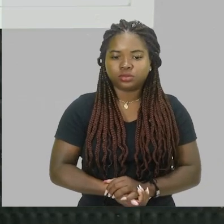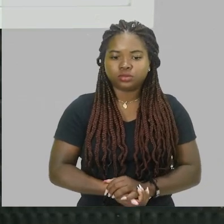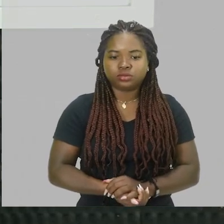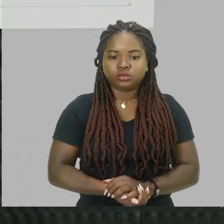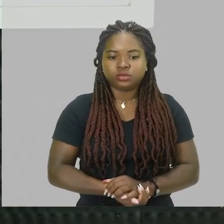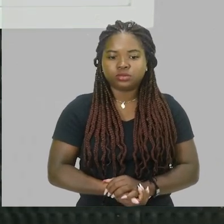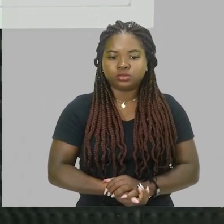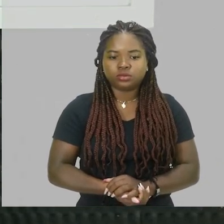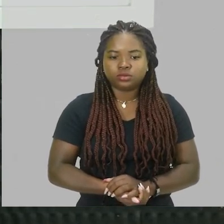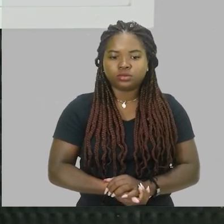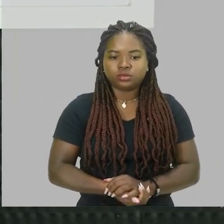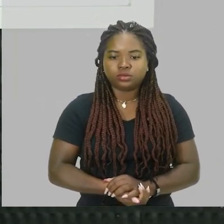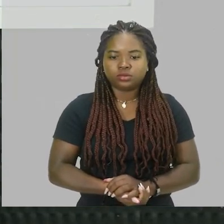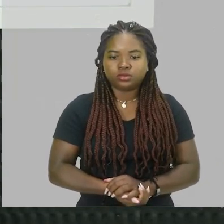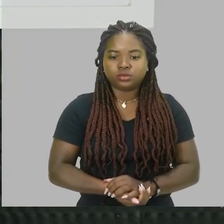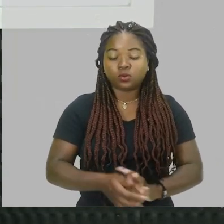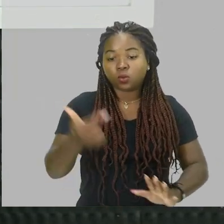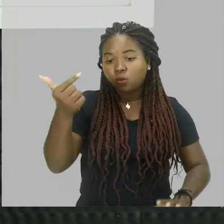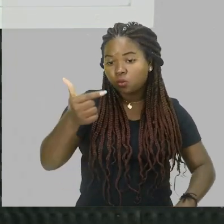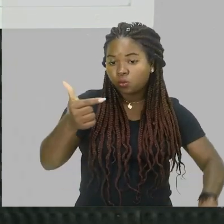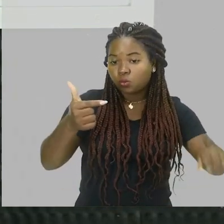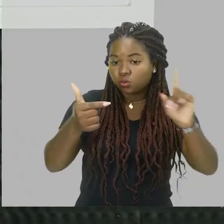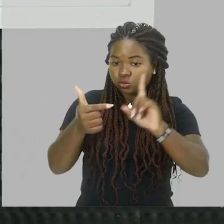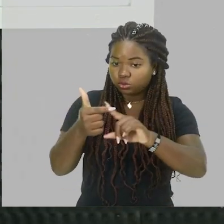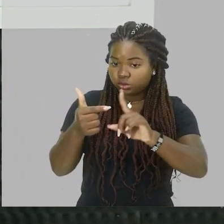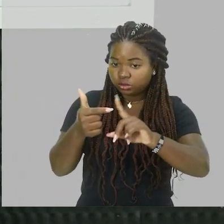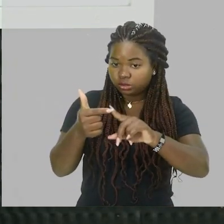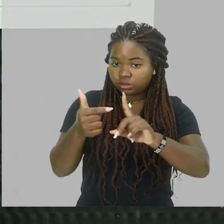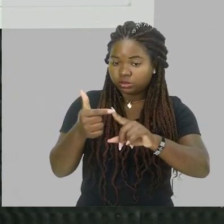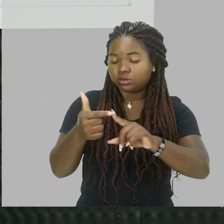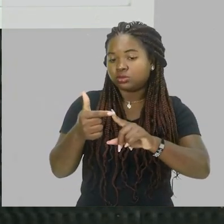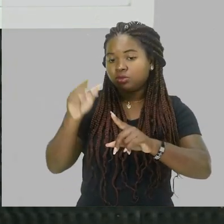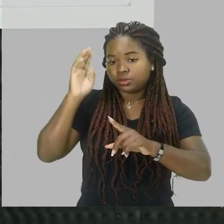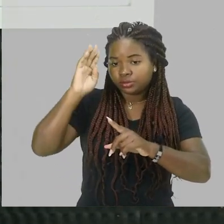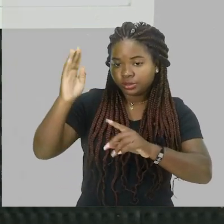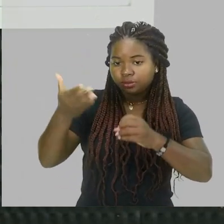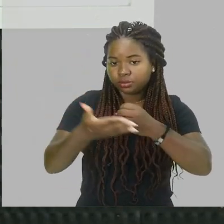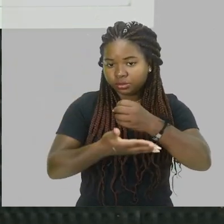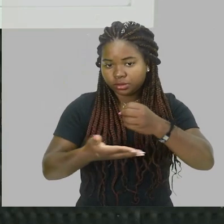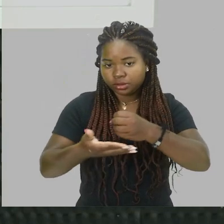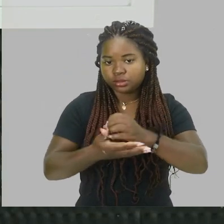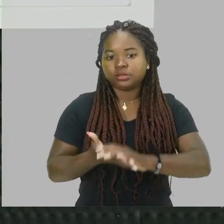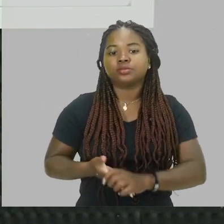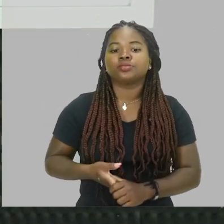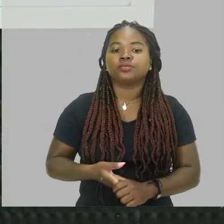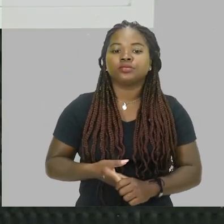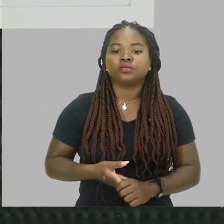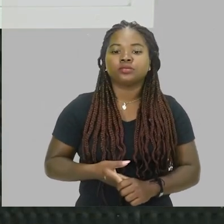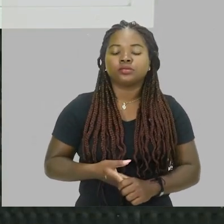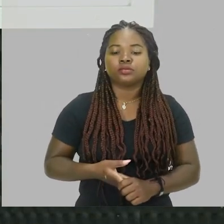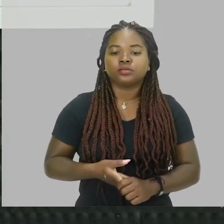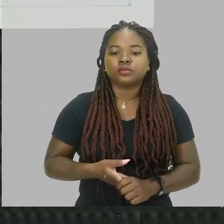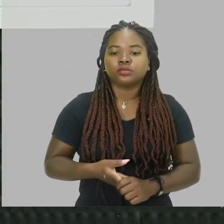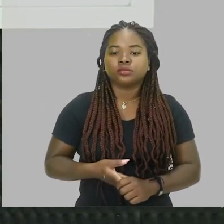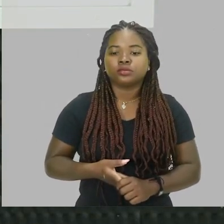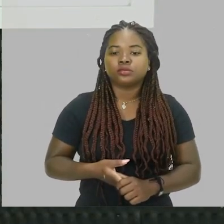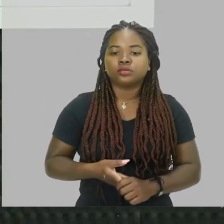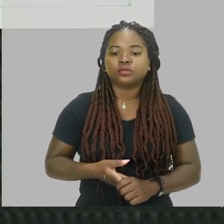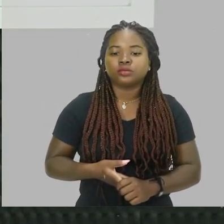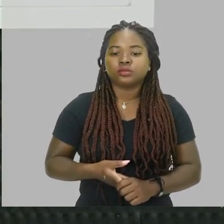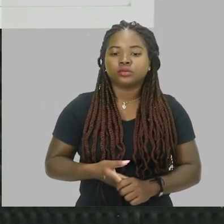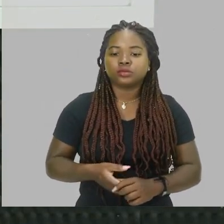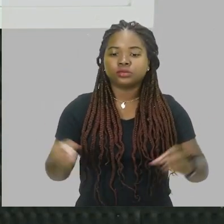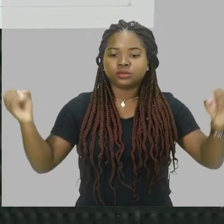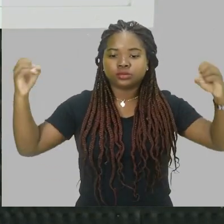o segundo, né, o segundo princípio, né, o segundo da óptica geométrica, que é dos caminhos, né, dos feixes de luz que se